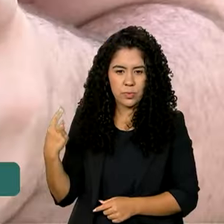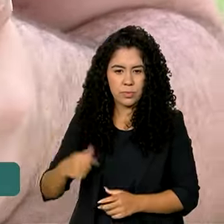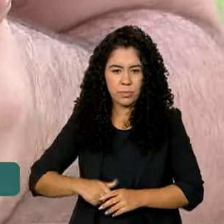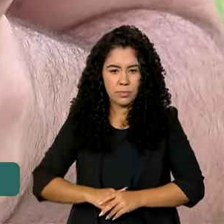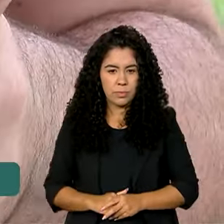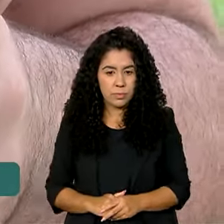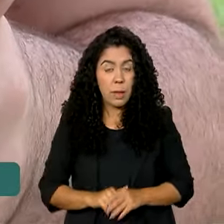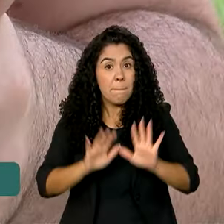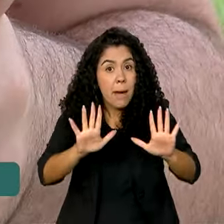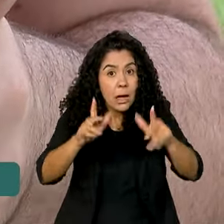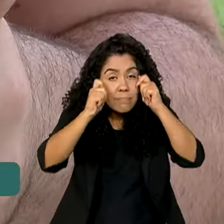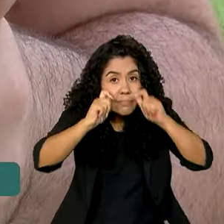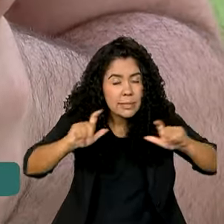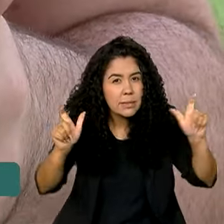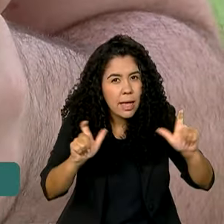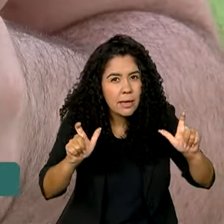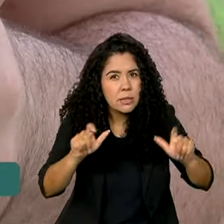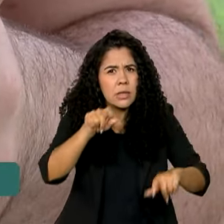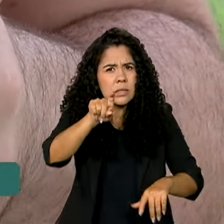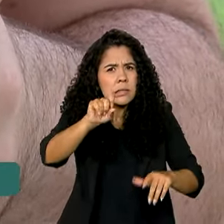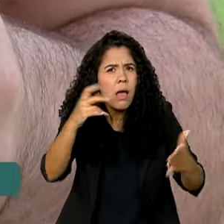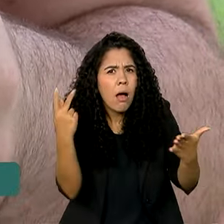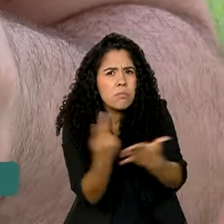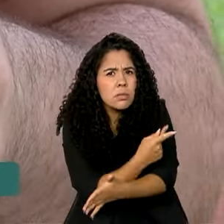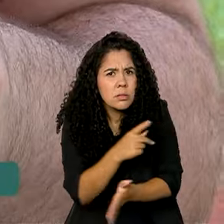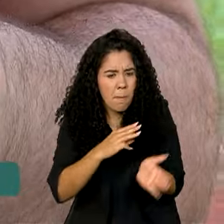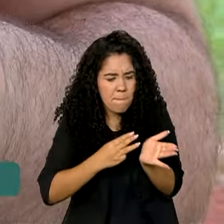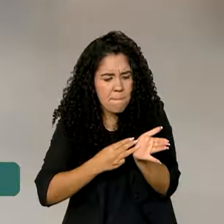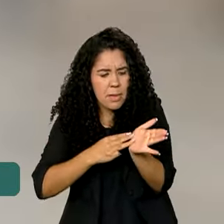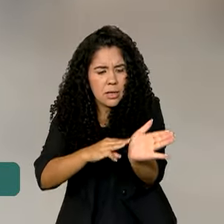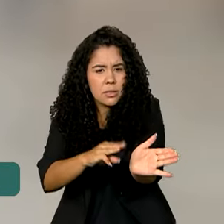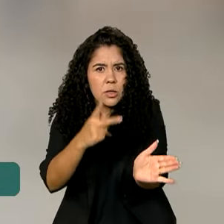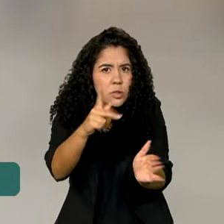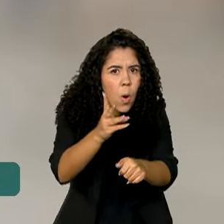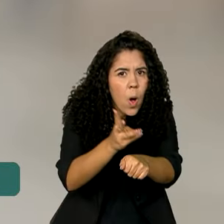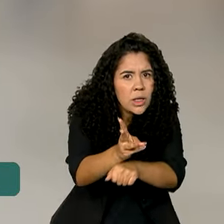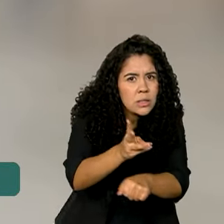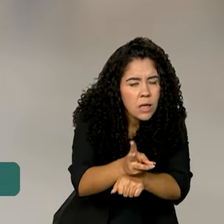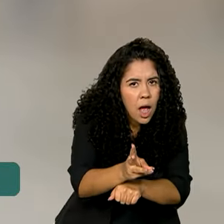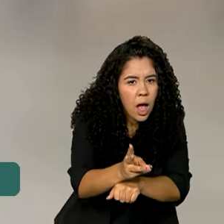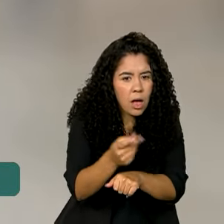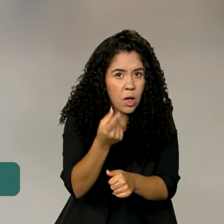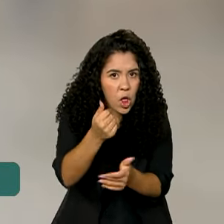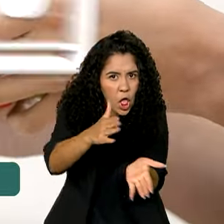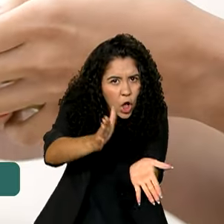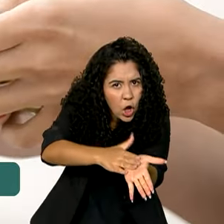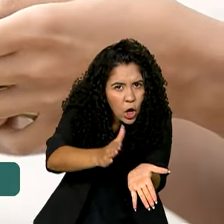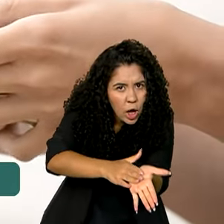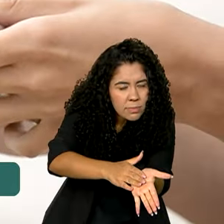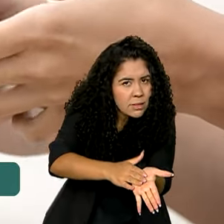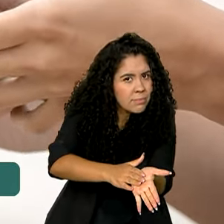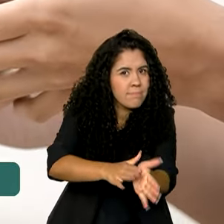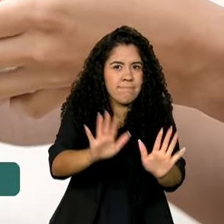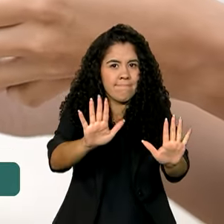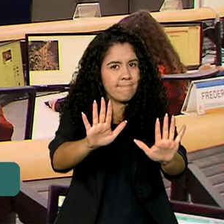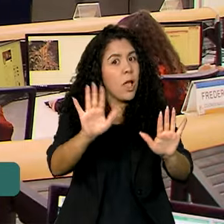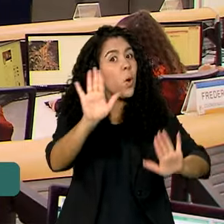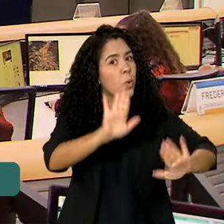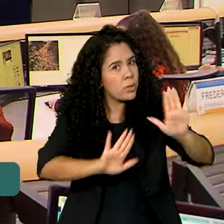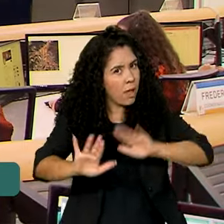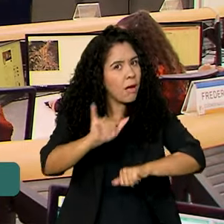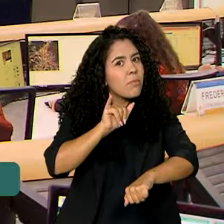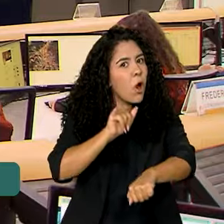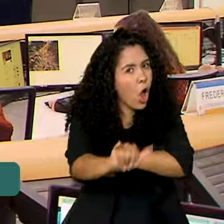Mas atenção! Se você receber uma mensagem pelo WhatsApp cobrando esse tipo de serviço, pode ser um golpe.